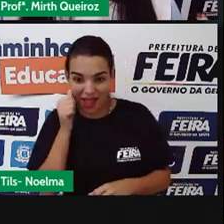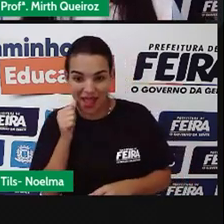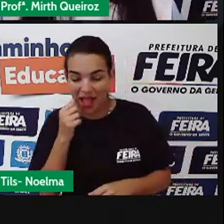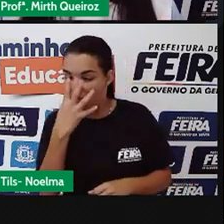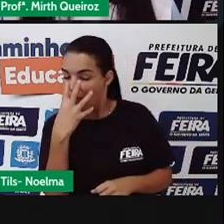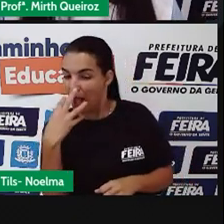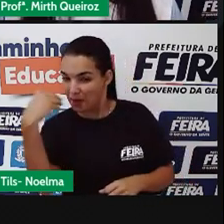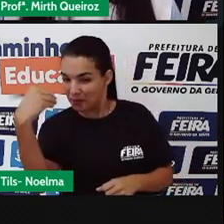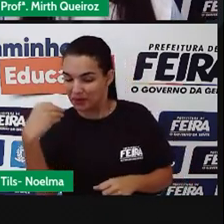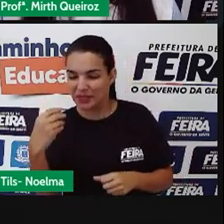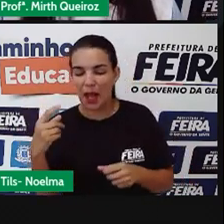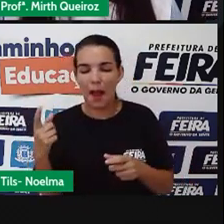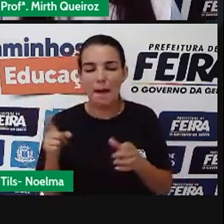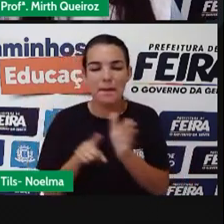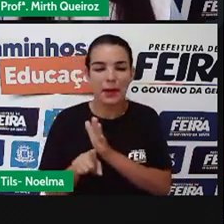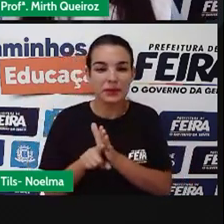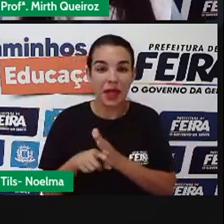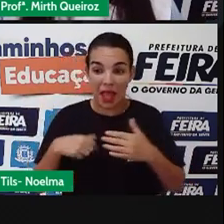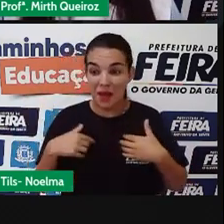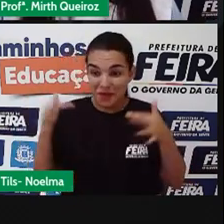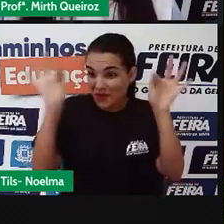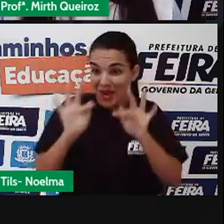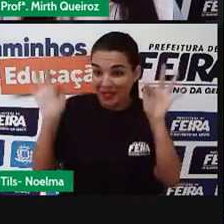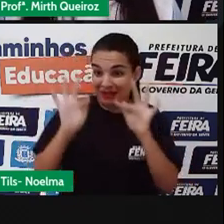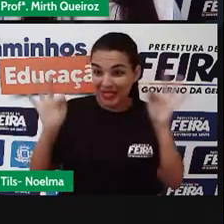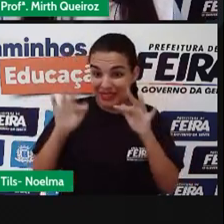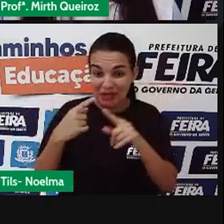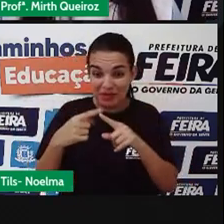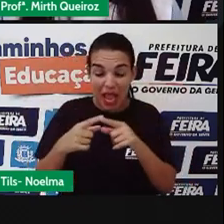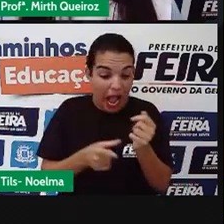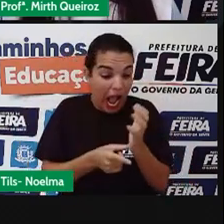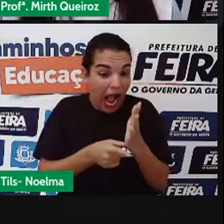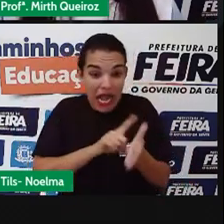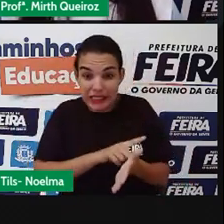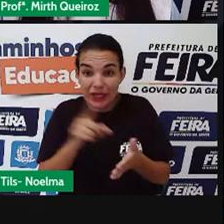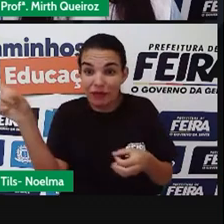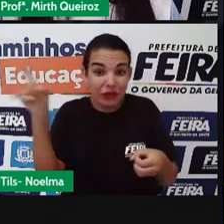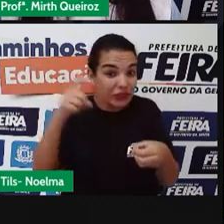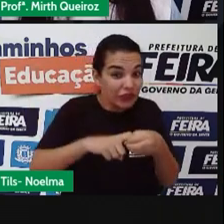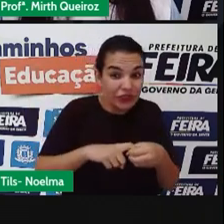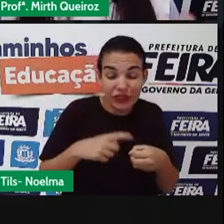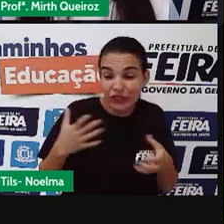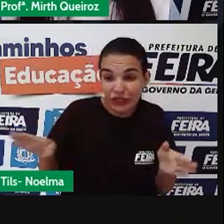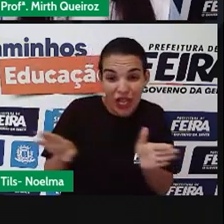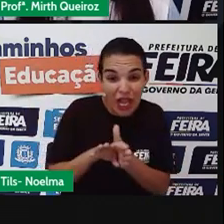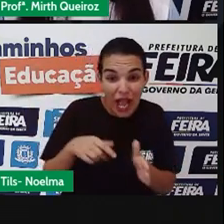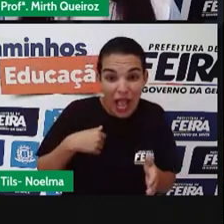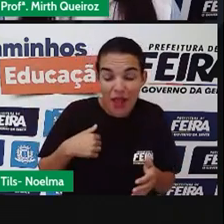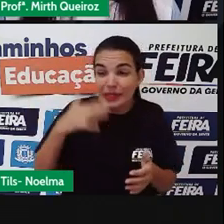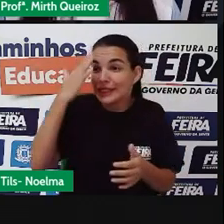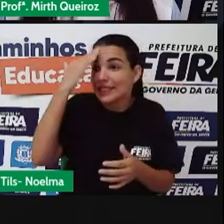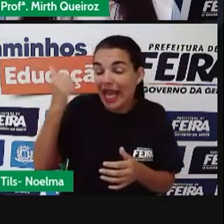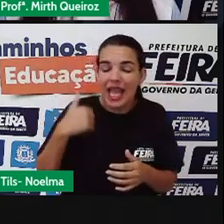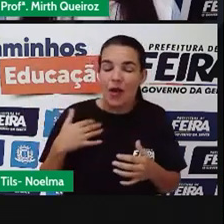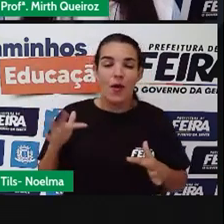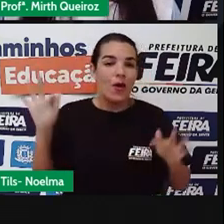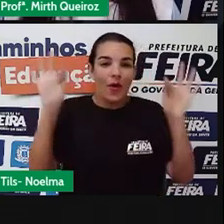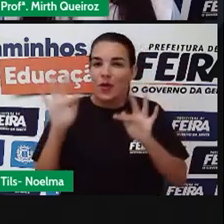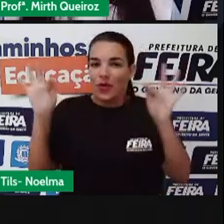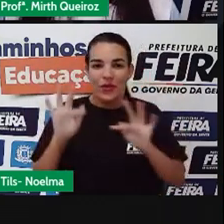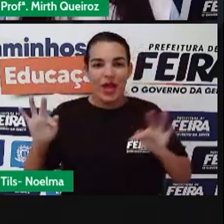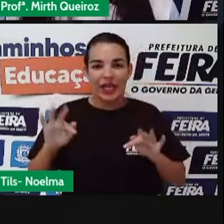feliz, tão feliz, que às três, ela já começaria, né? A criar essa expectativa, a ser feliz pela